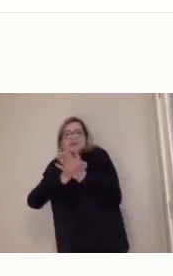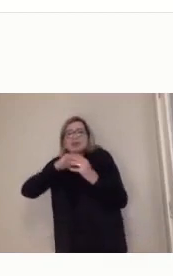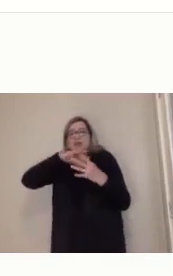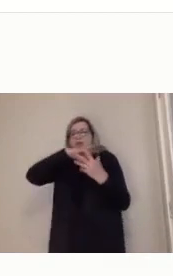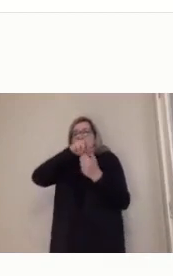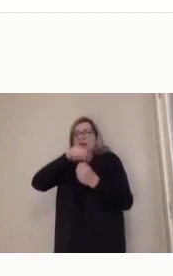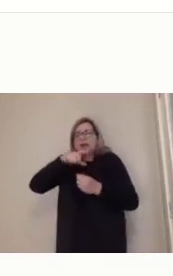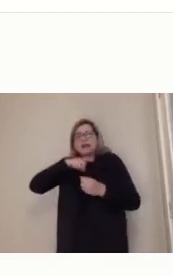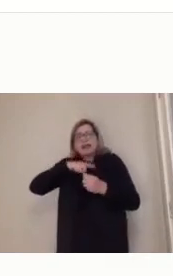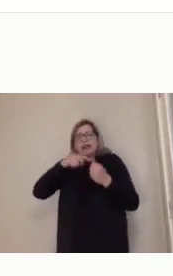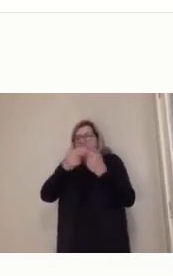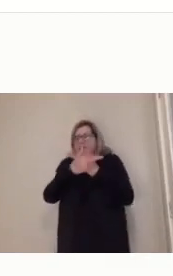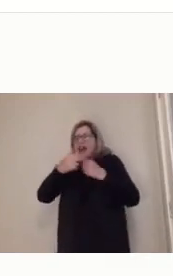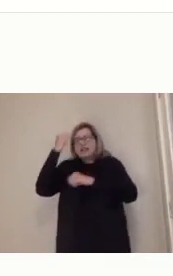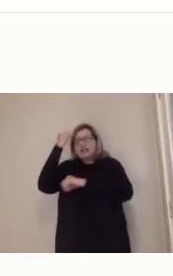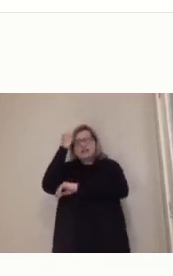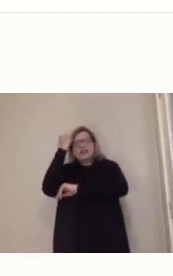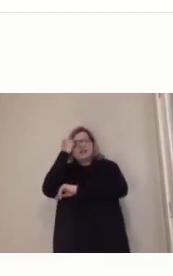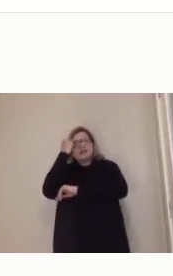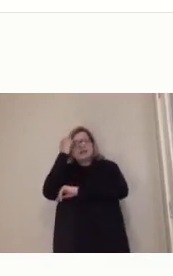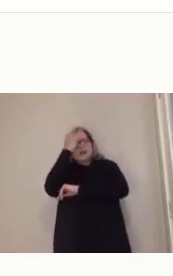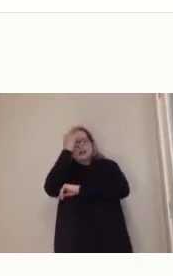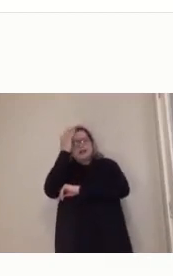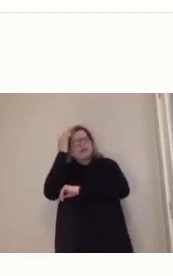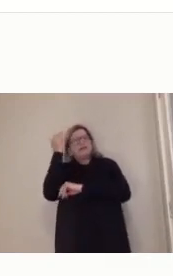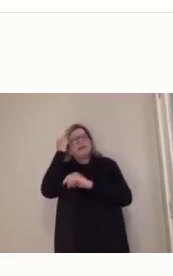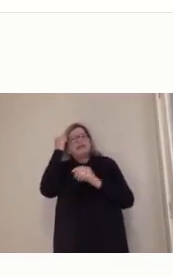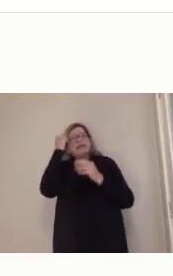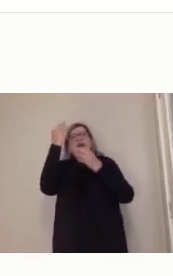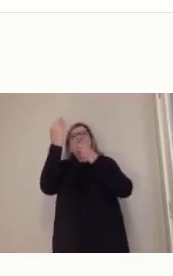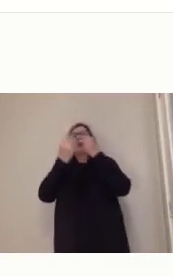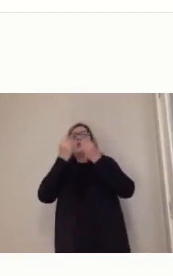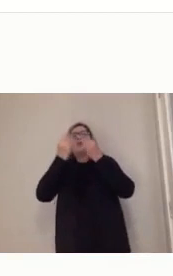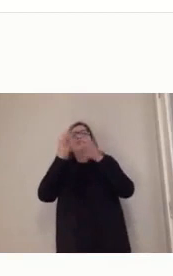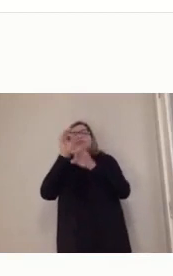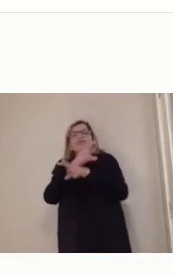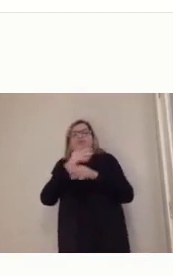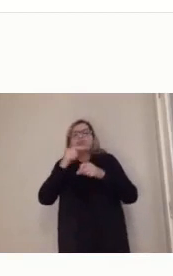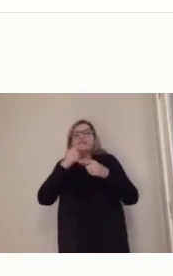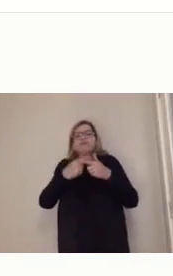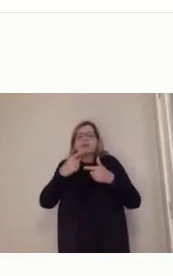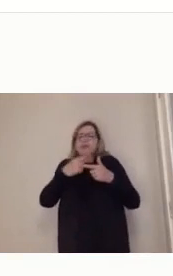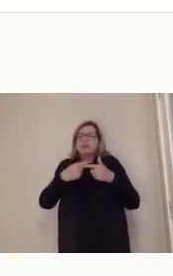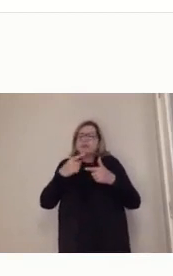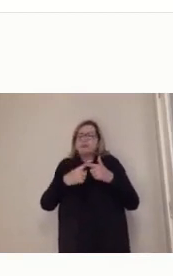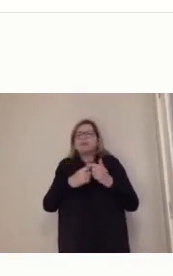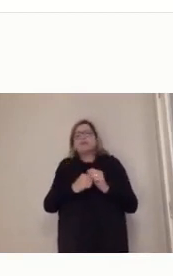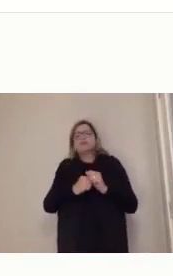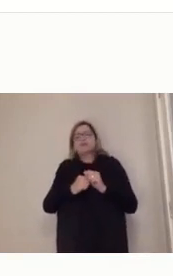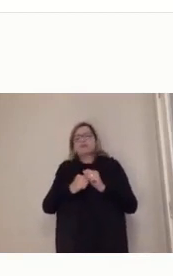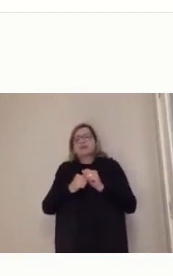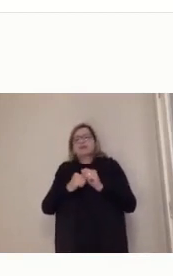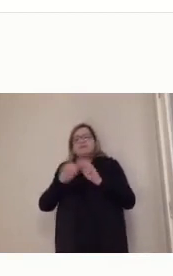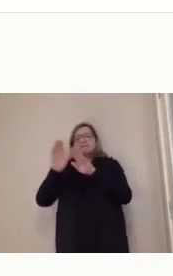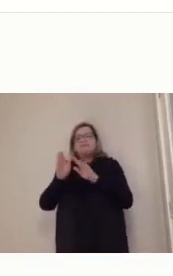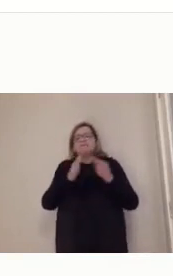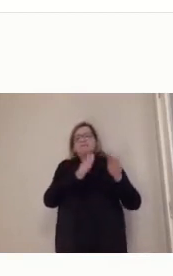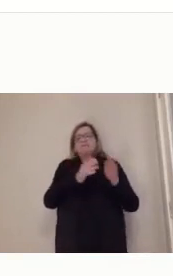soluções, né? De uma outra forma, tá? Ok, deixa eu dar uma olhadinha se a gente tem mensagens aqui,